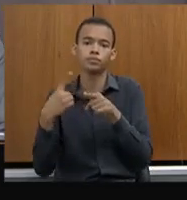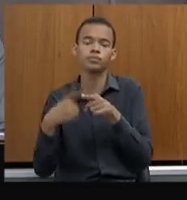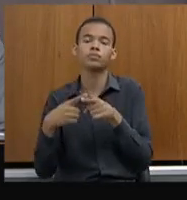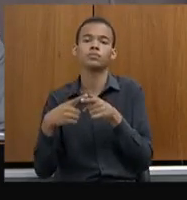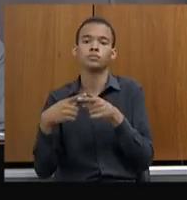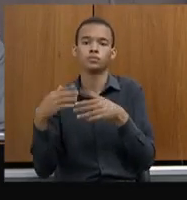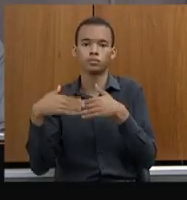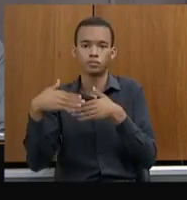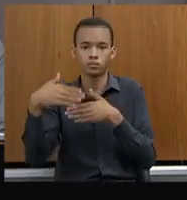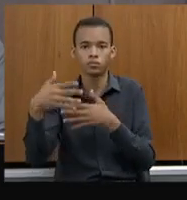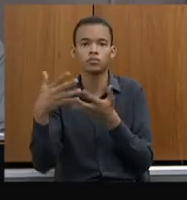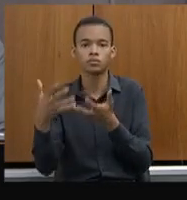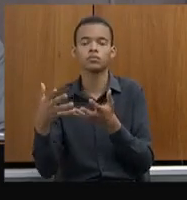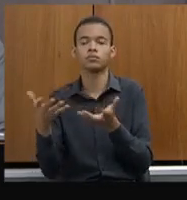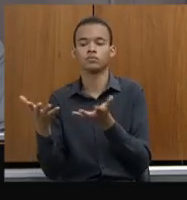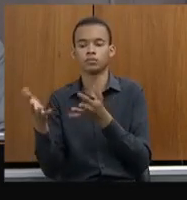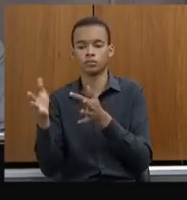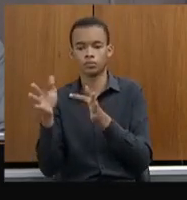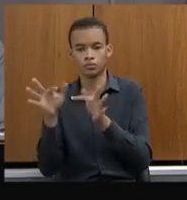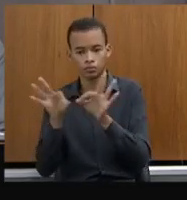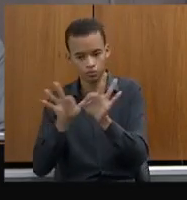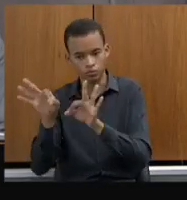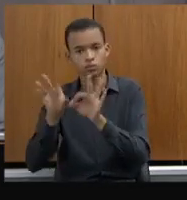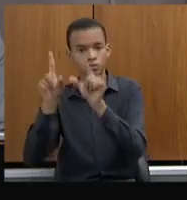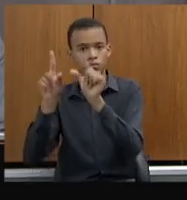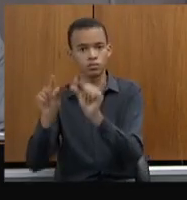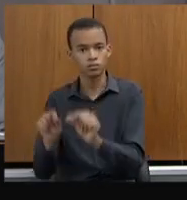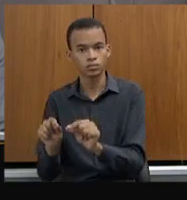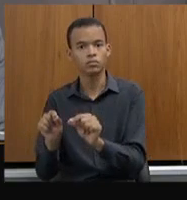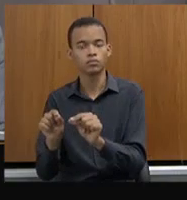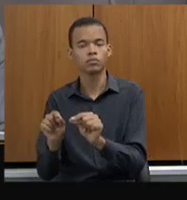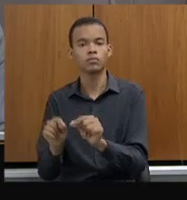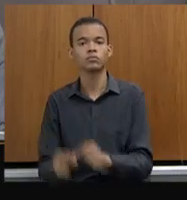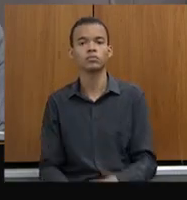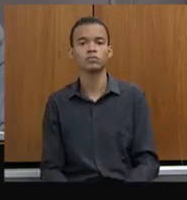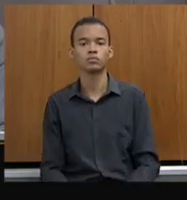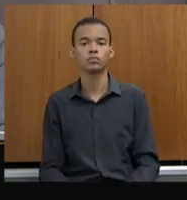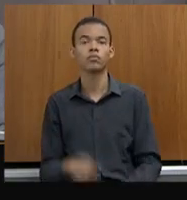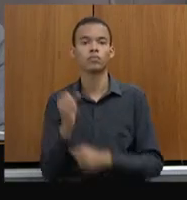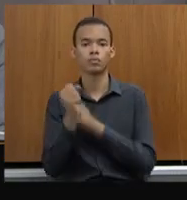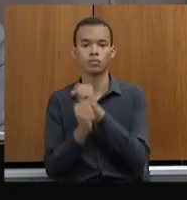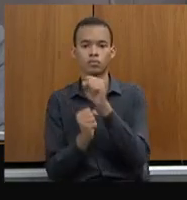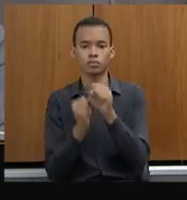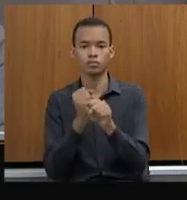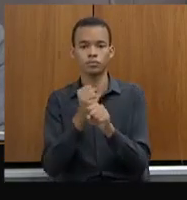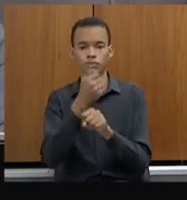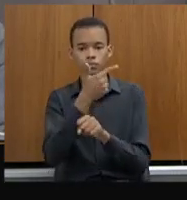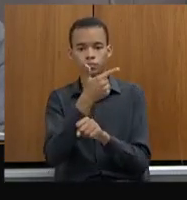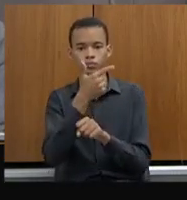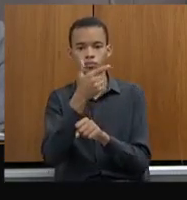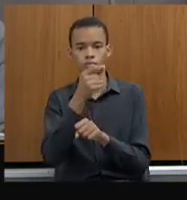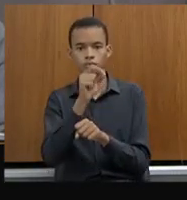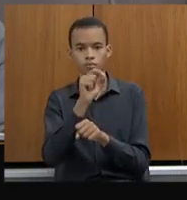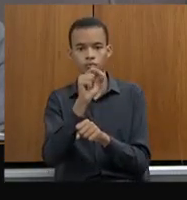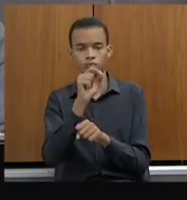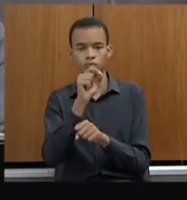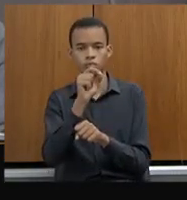muito minimizado agora com essa designação que faremos no 22 de dezembro, e